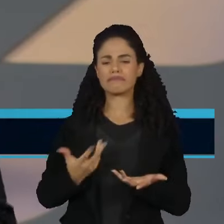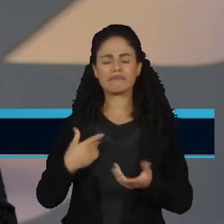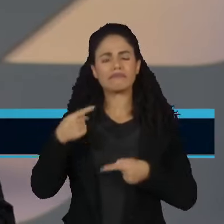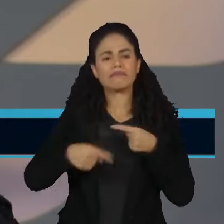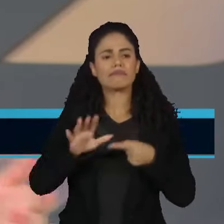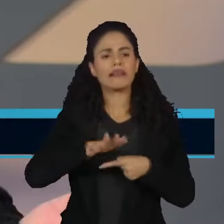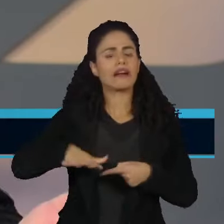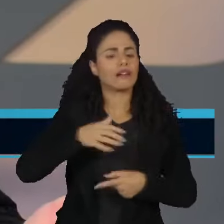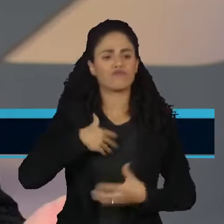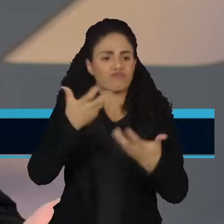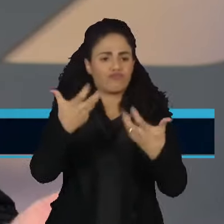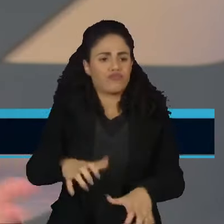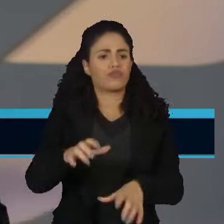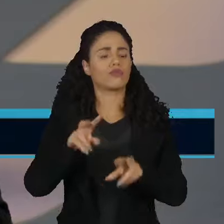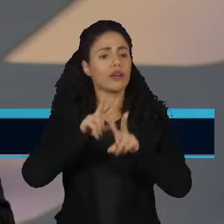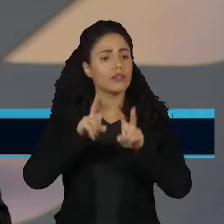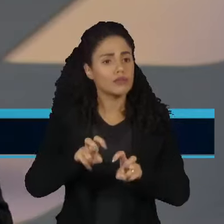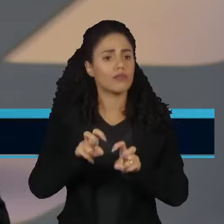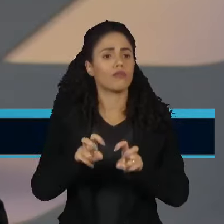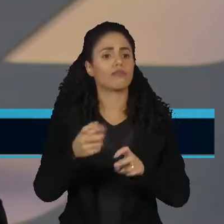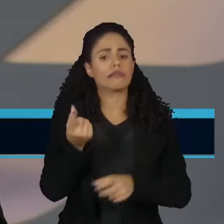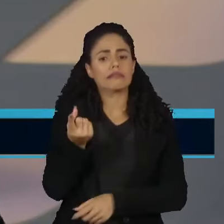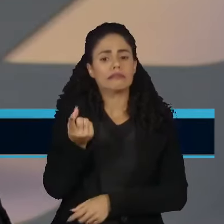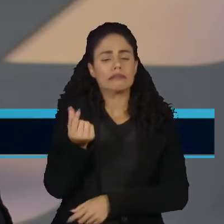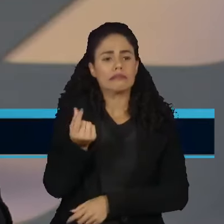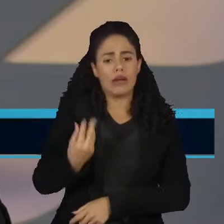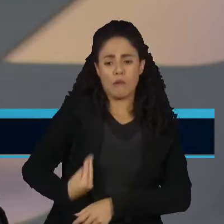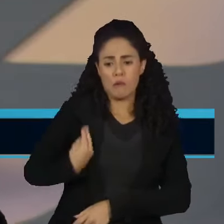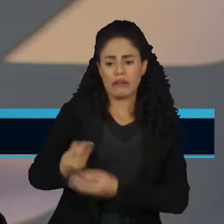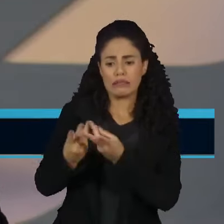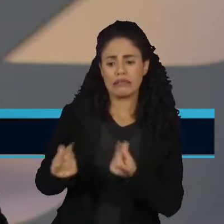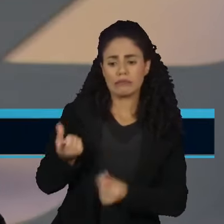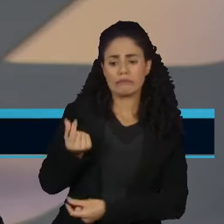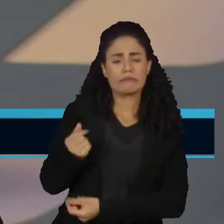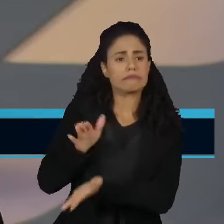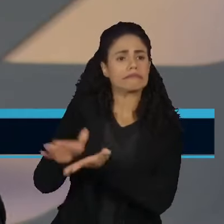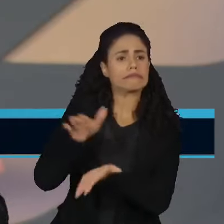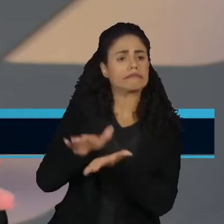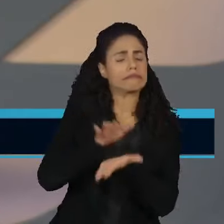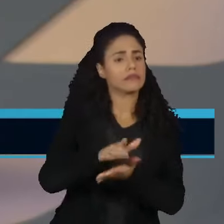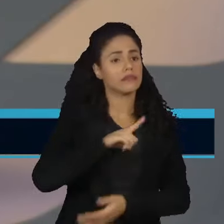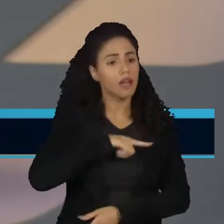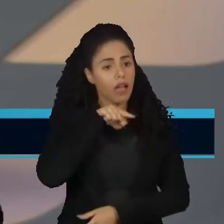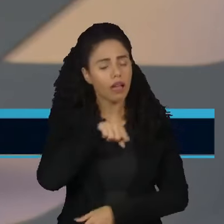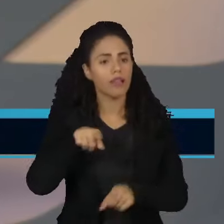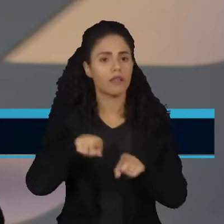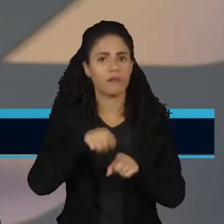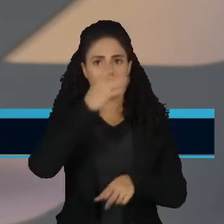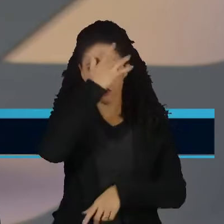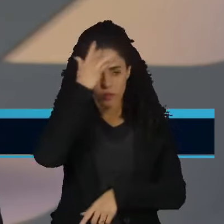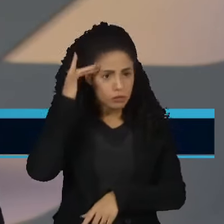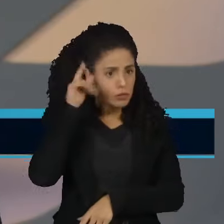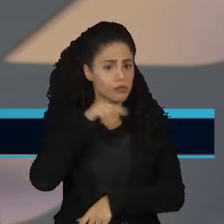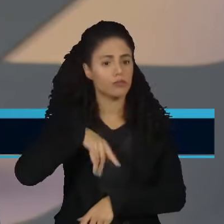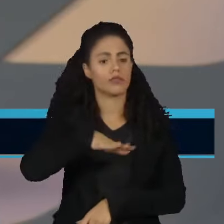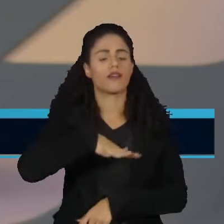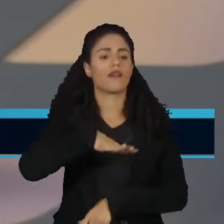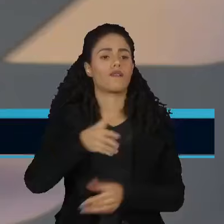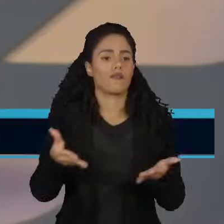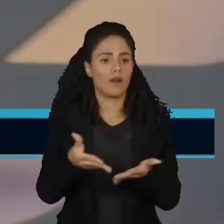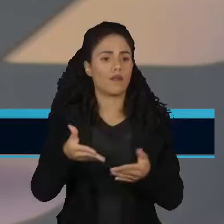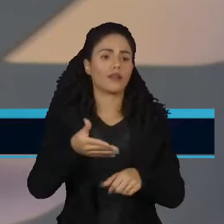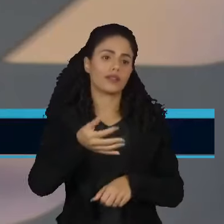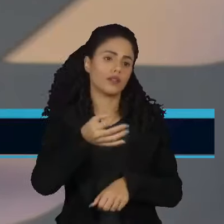pelo menos, da sociedade, o custo que os gastos têm, inclusive, para os que não são, nesse momento,